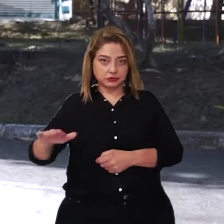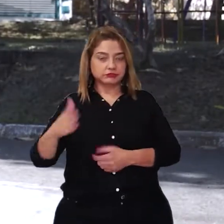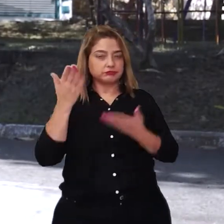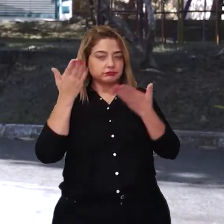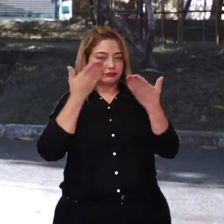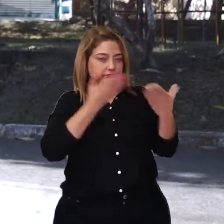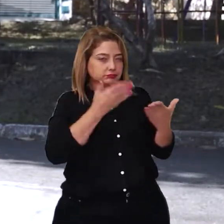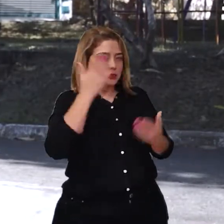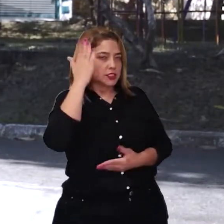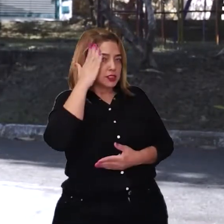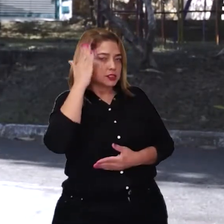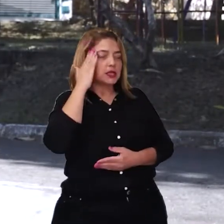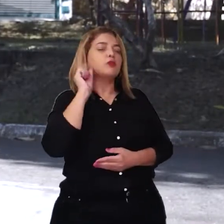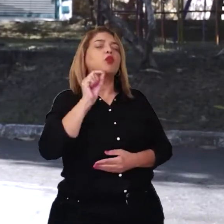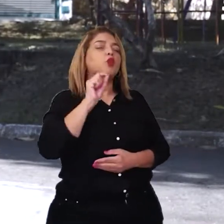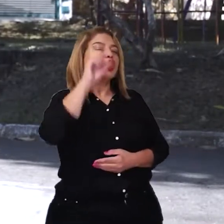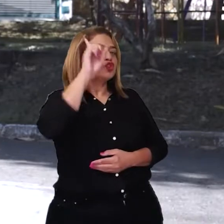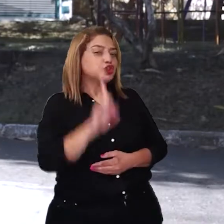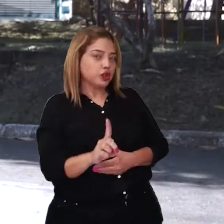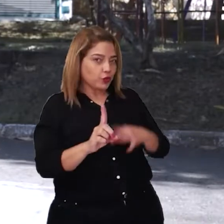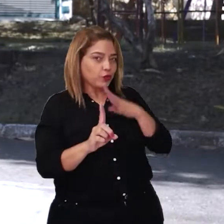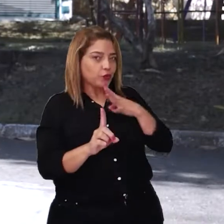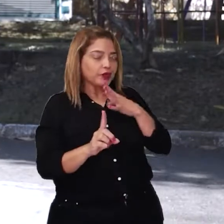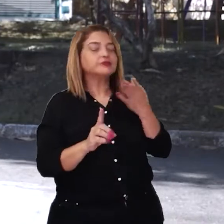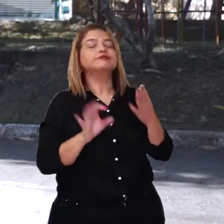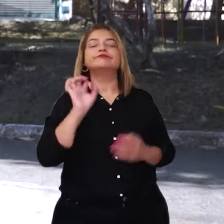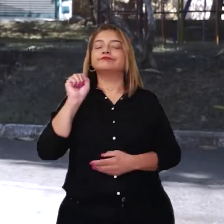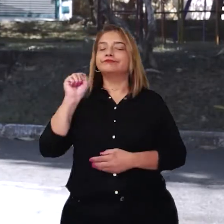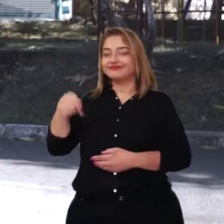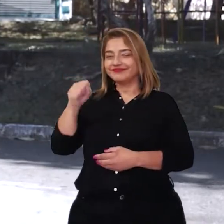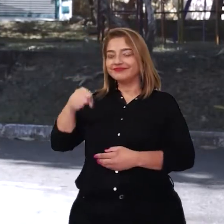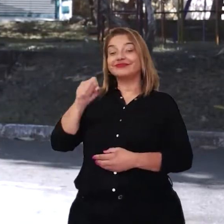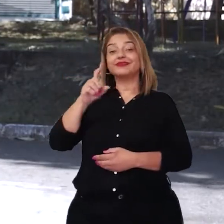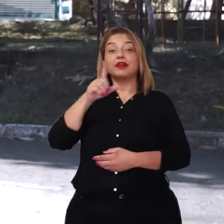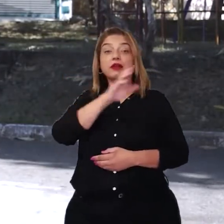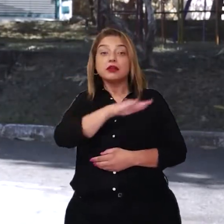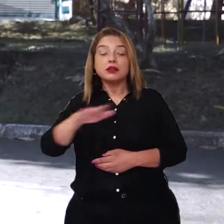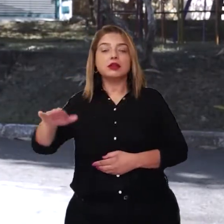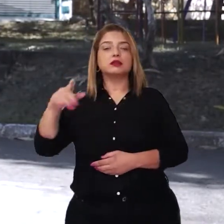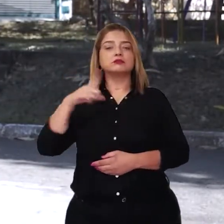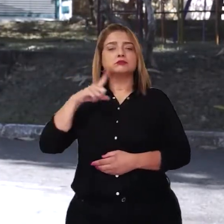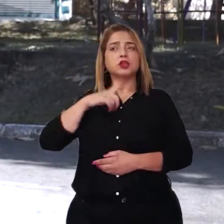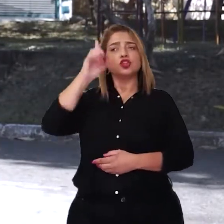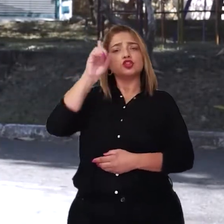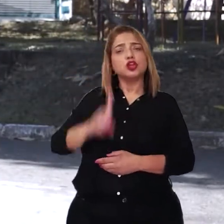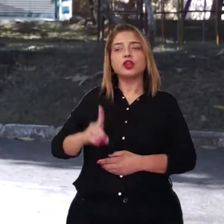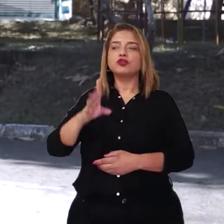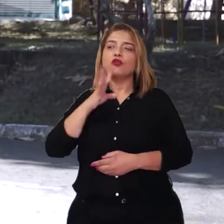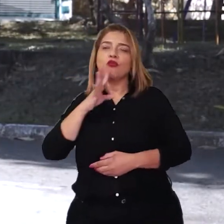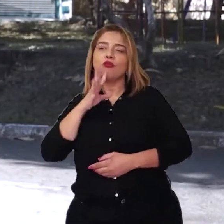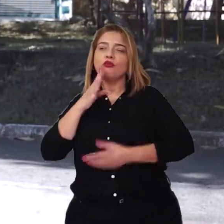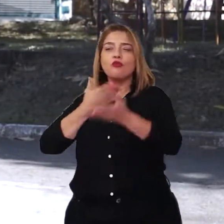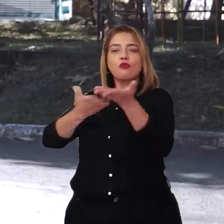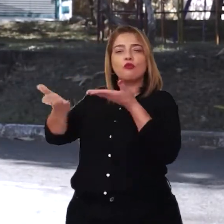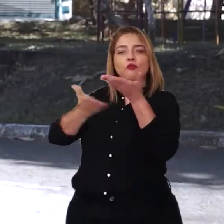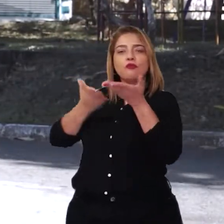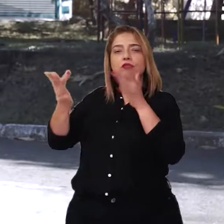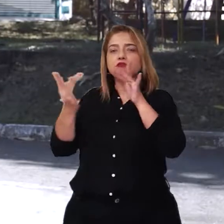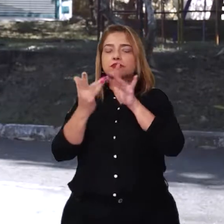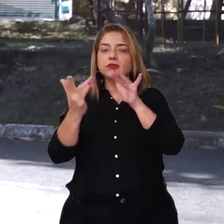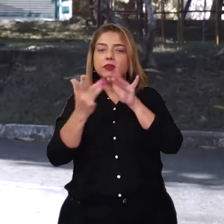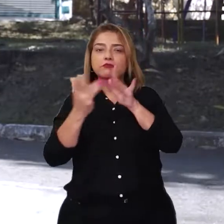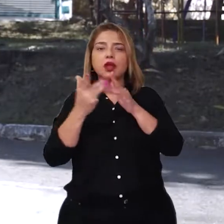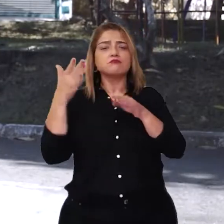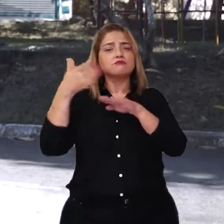Beto, você sabe quais são esses direitos? Sim, as crianças têm o direito de conviver, conhecer, participar,